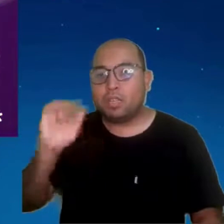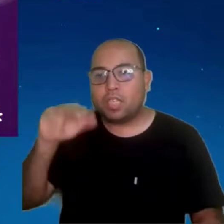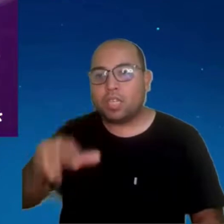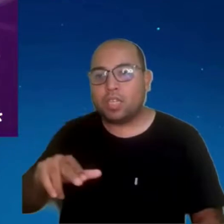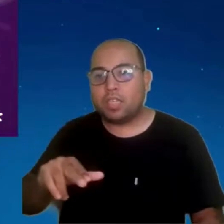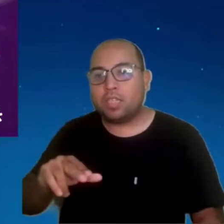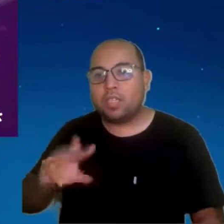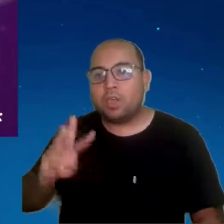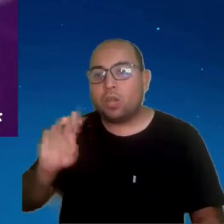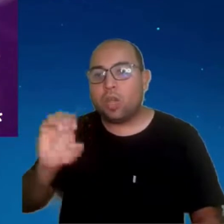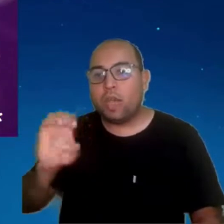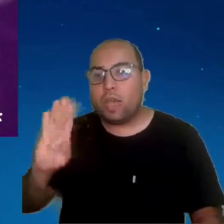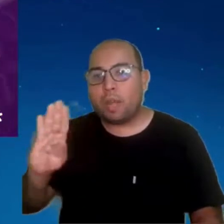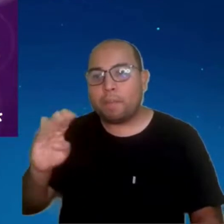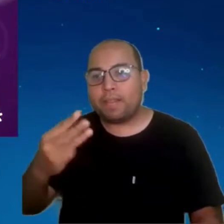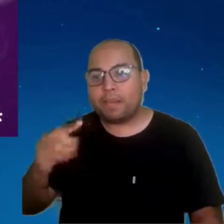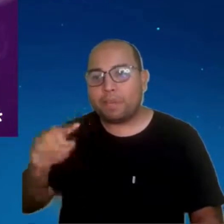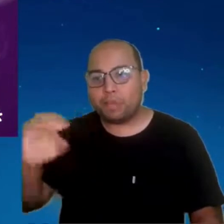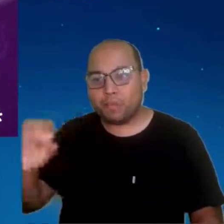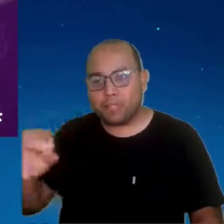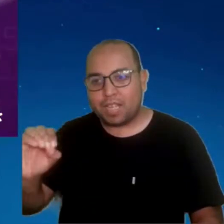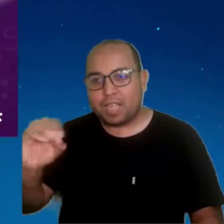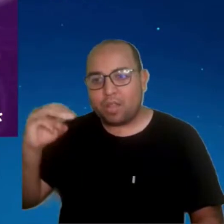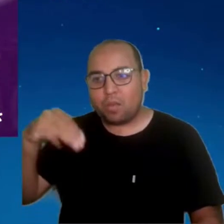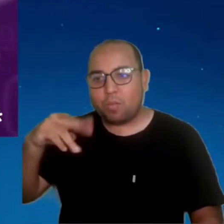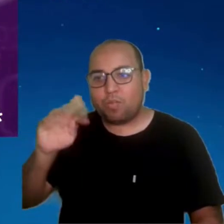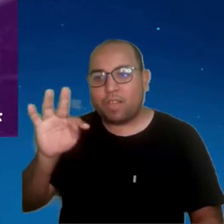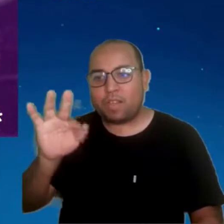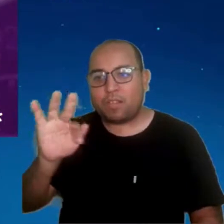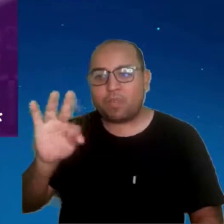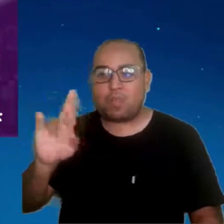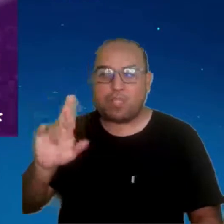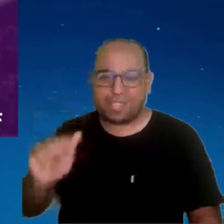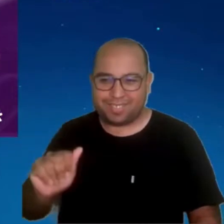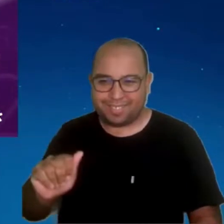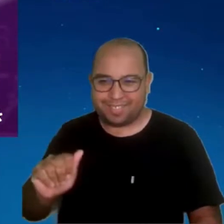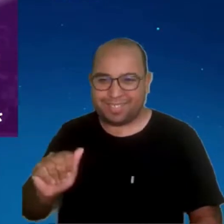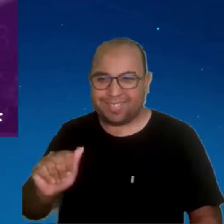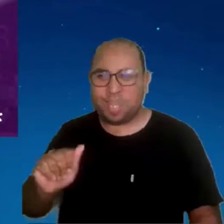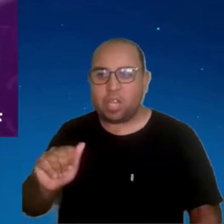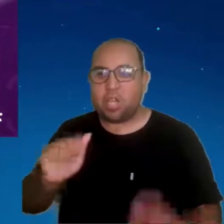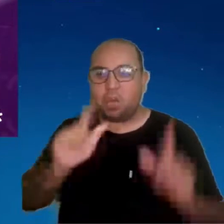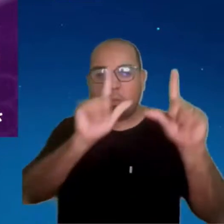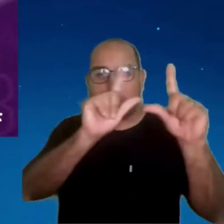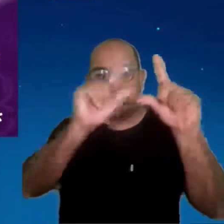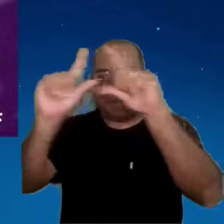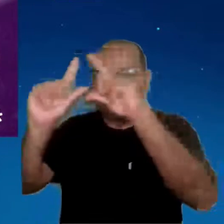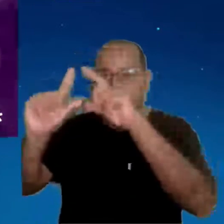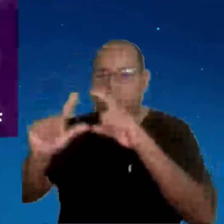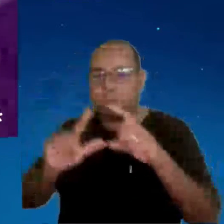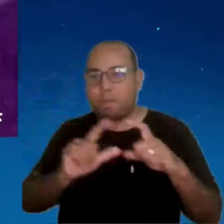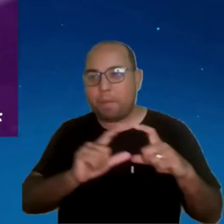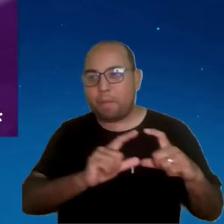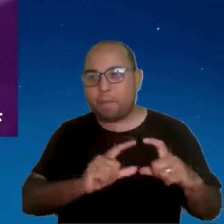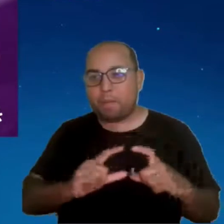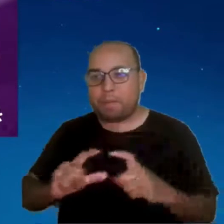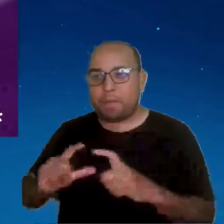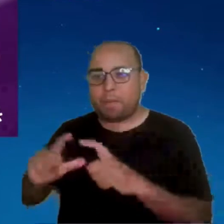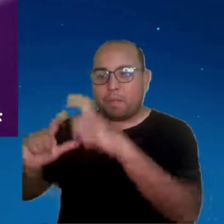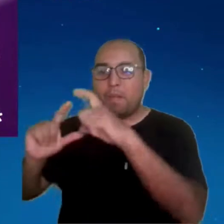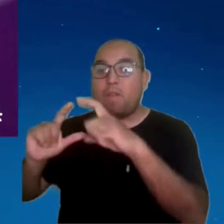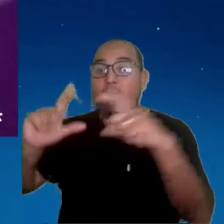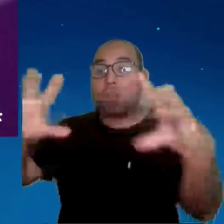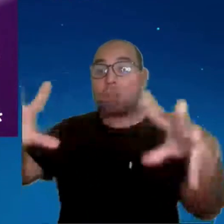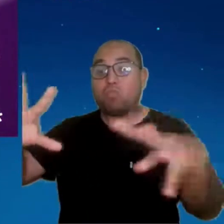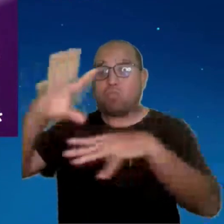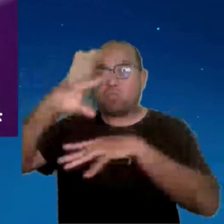todas essas sopas de letrinhas que vocês estão vendo aqui, vai fazer parte do nosso dia a dia com a evolução da conectividade. Cada